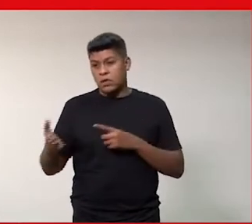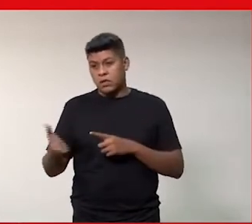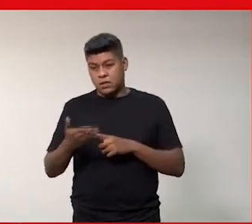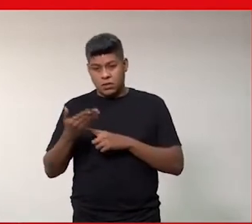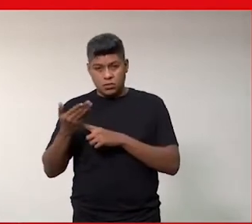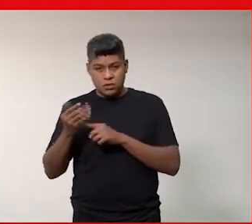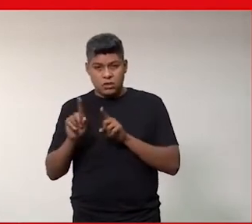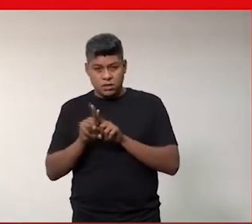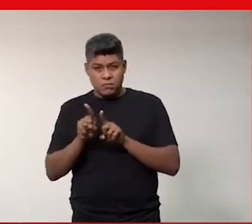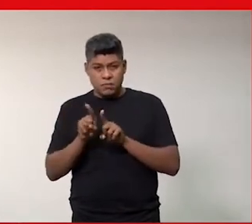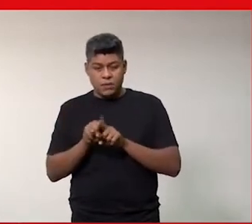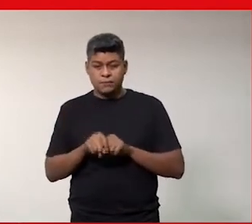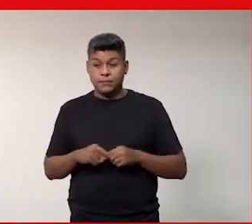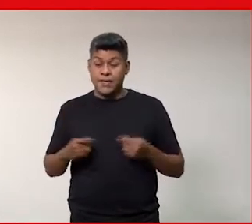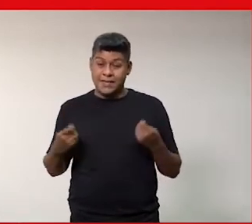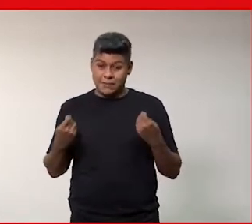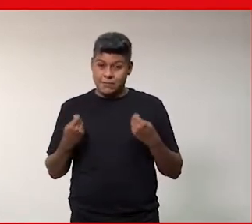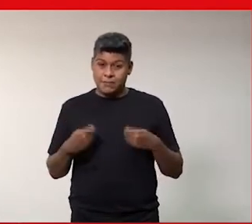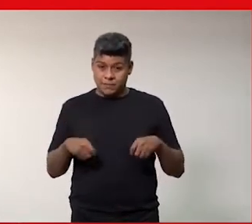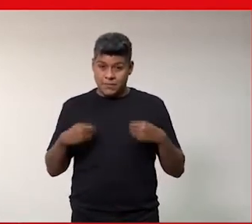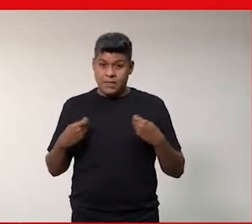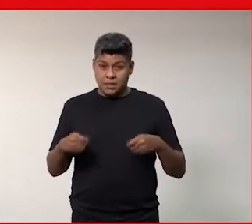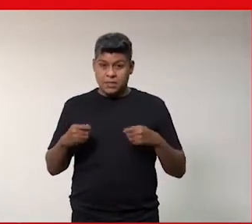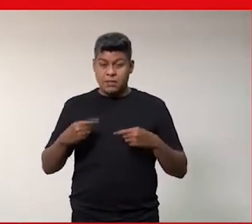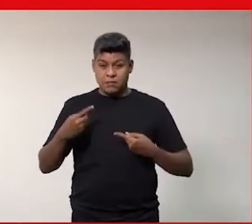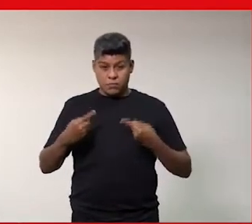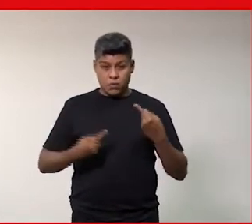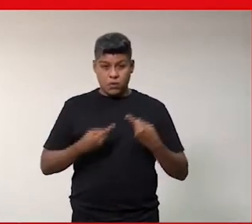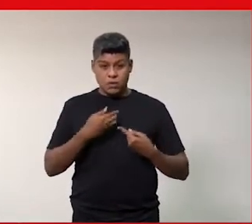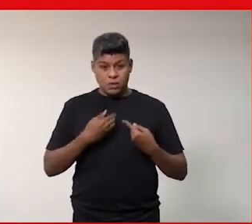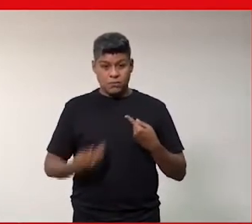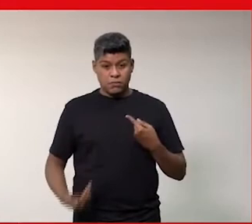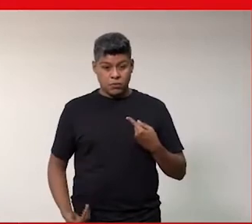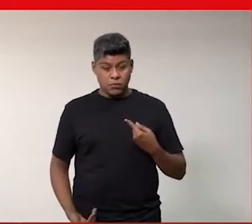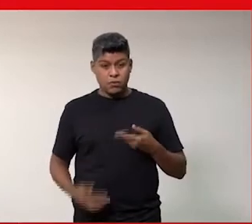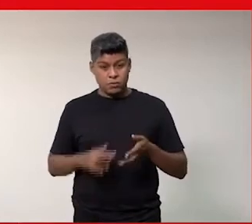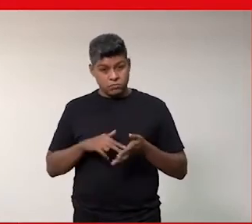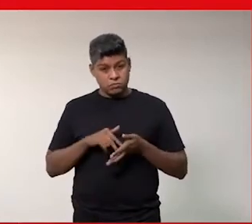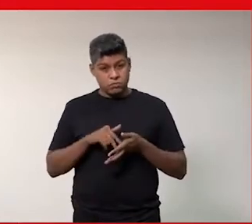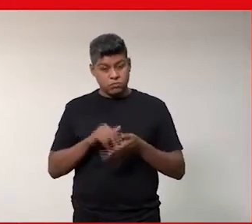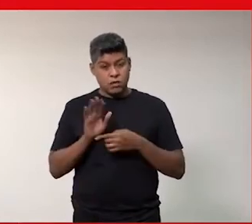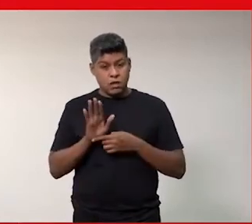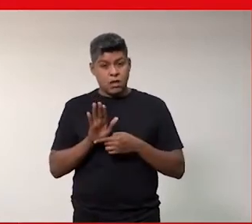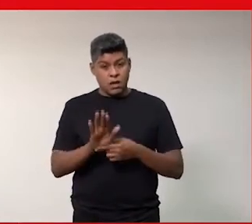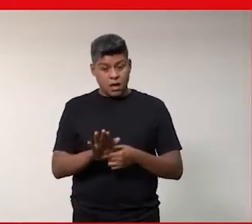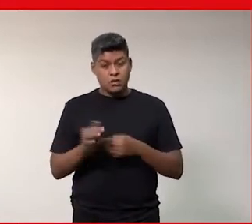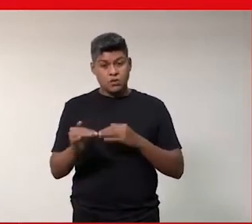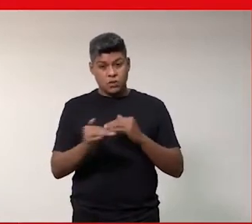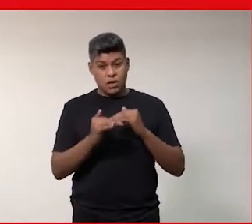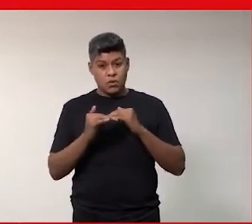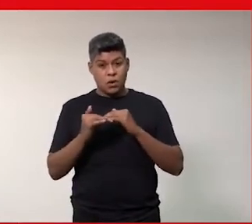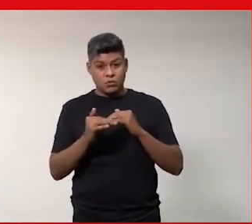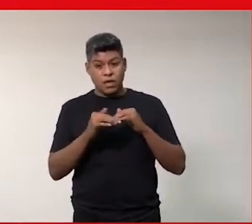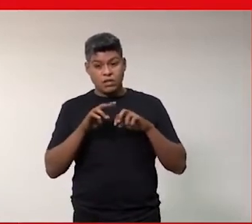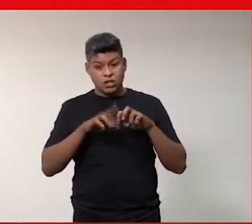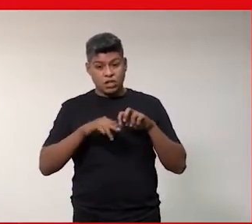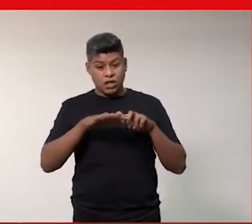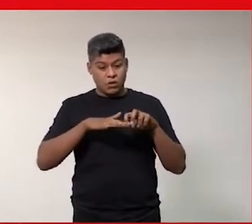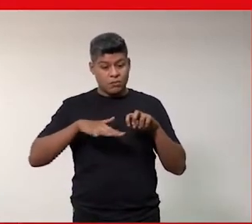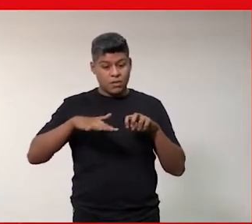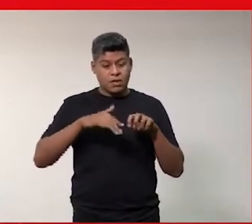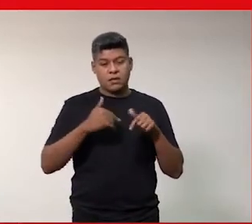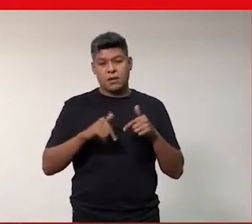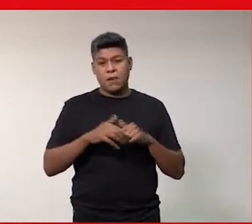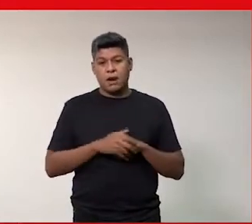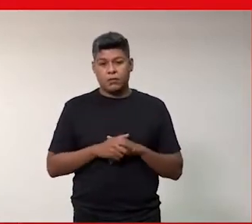e também da necessidade de políticas públicas e ações afirmativas que amparem a igualdade de gênero no ambiente de